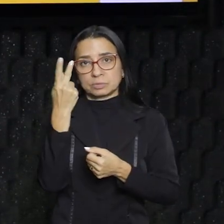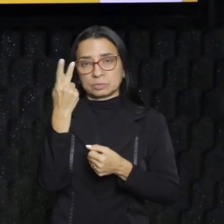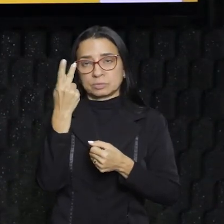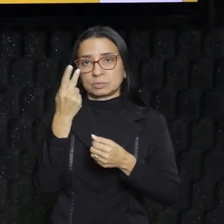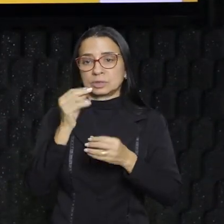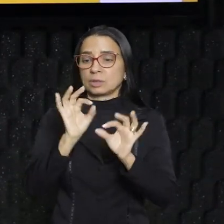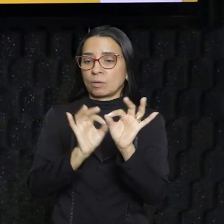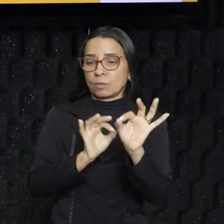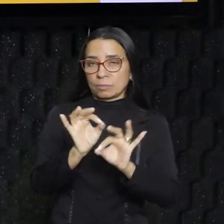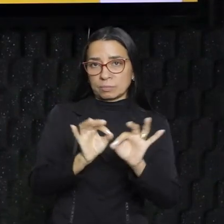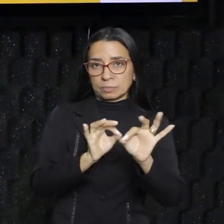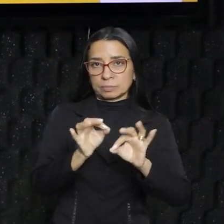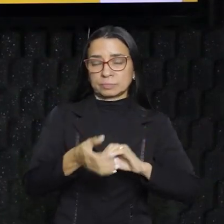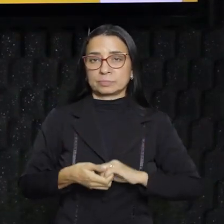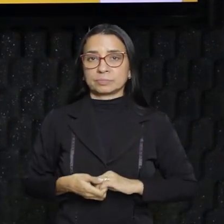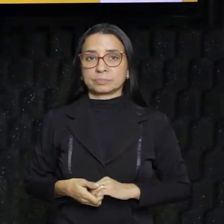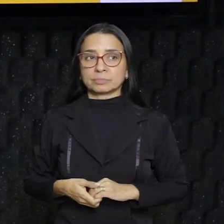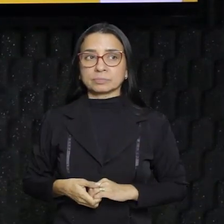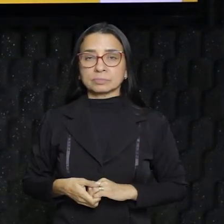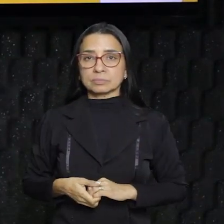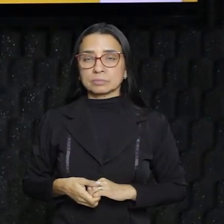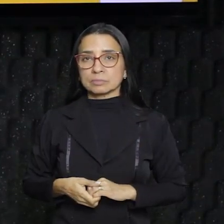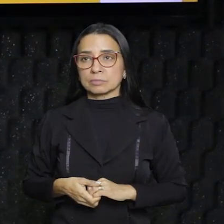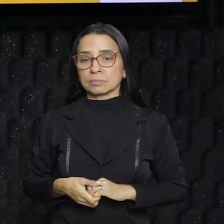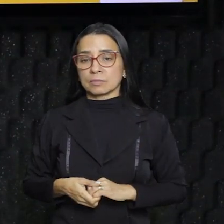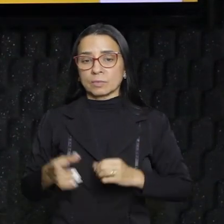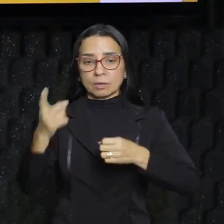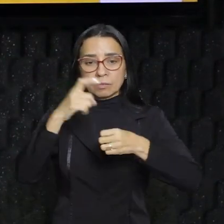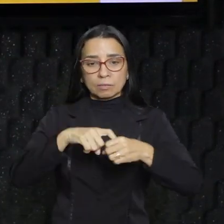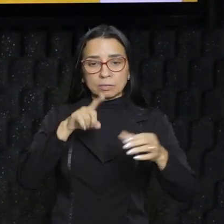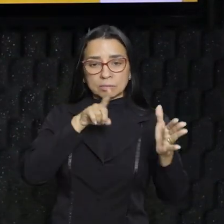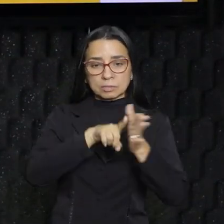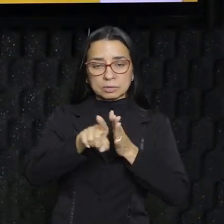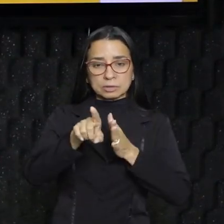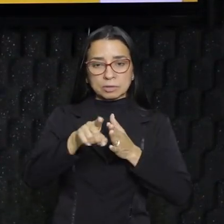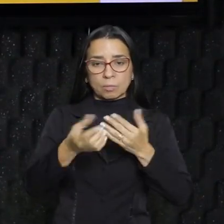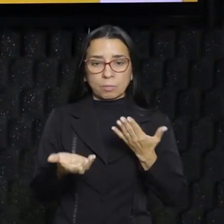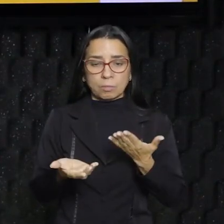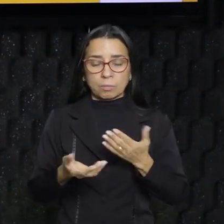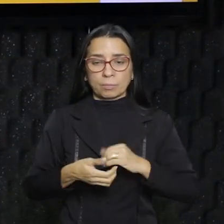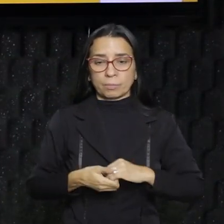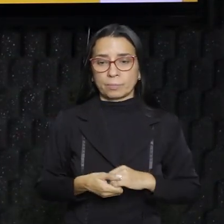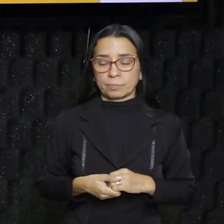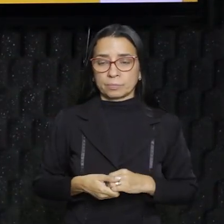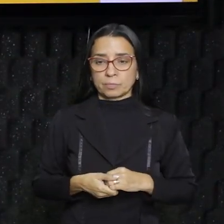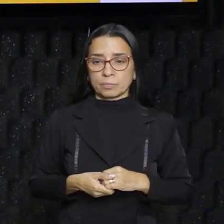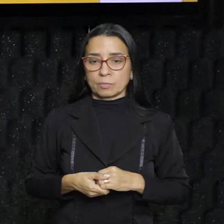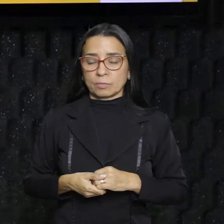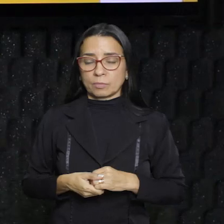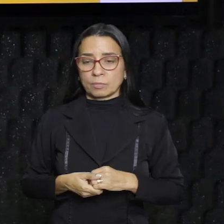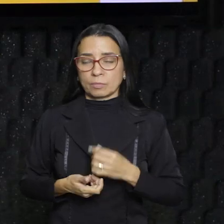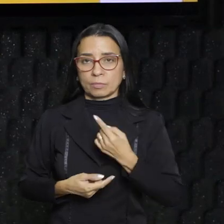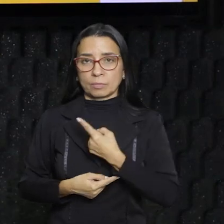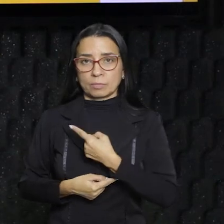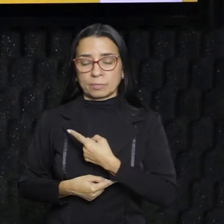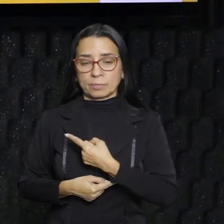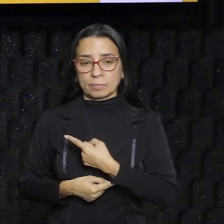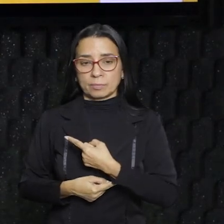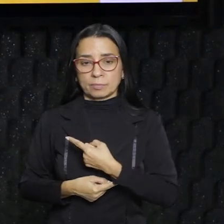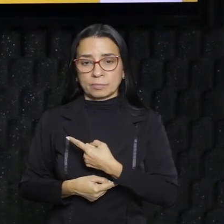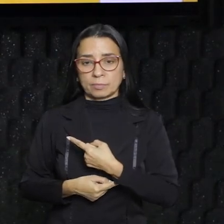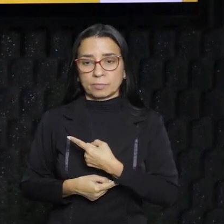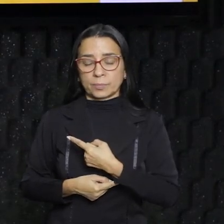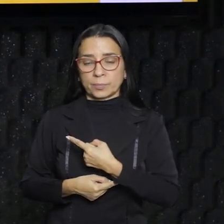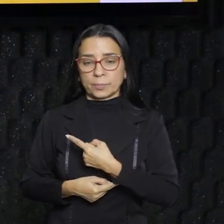forma ordenada. Tá certo? Então vamos voltar para a questão, tá certo? Vamos voltar agora só para o comando. Olha o que ela nos diz. O